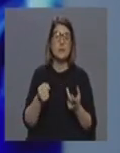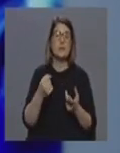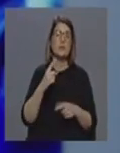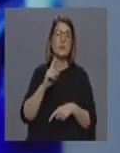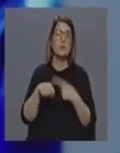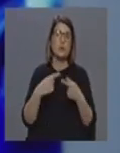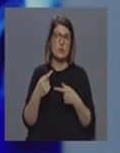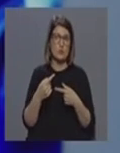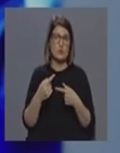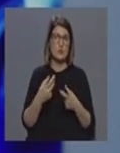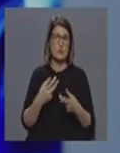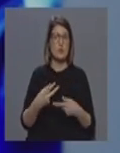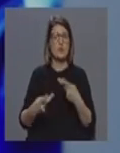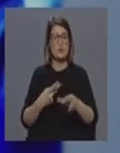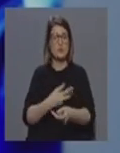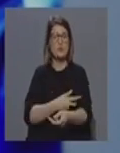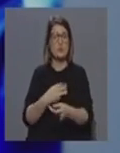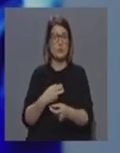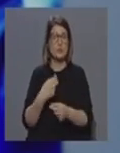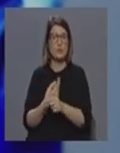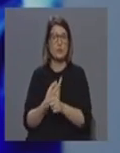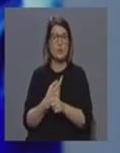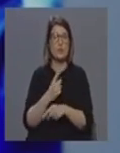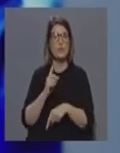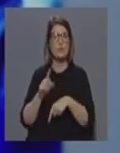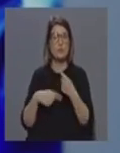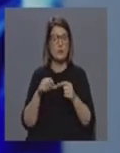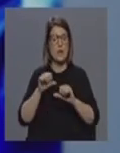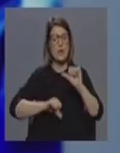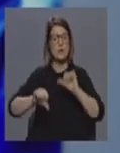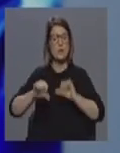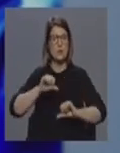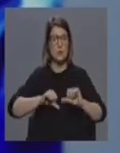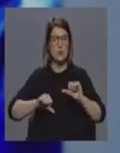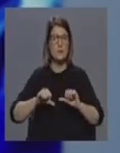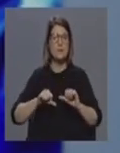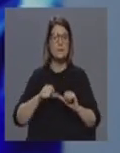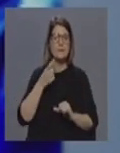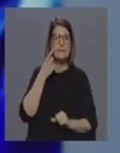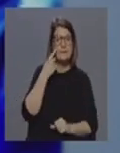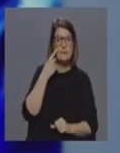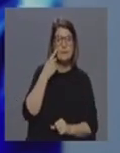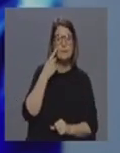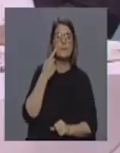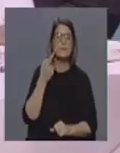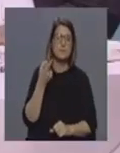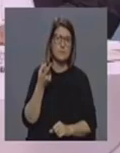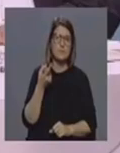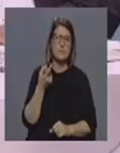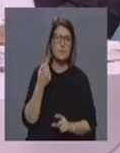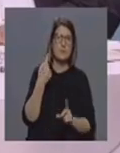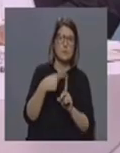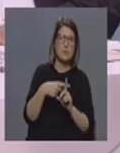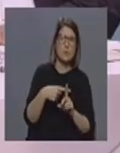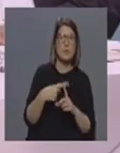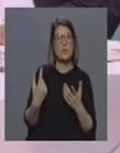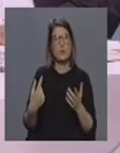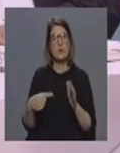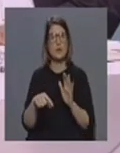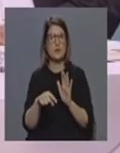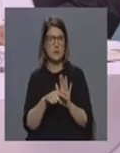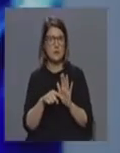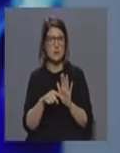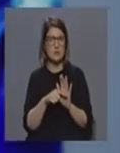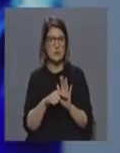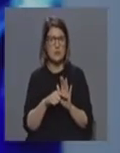depois à recolha de amostras biológicas, depois depois processar laboratorialmente e verificarmos ou validarmos a positividade ou negatividade ao fim e ao cabo da